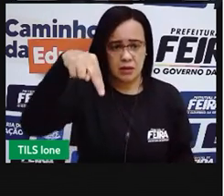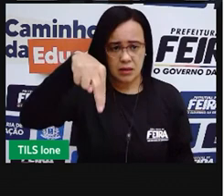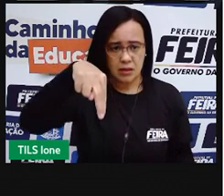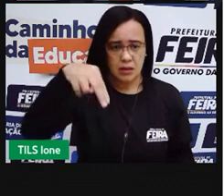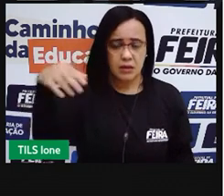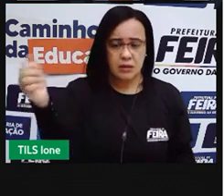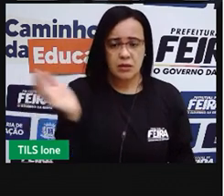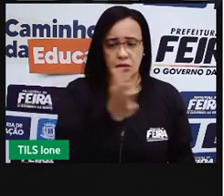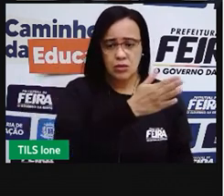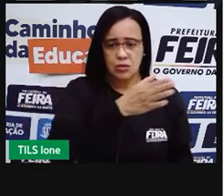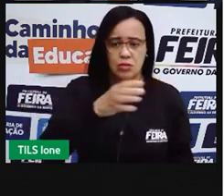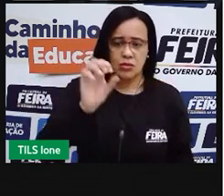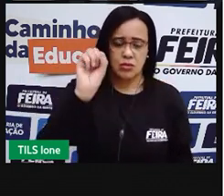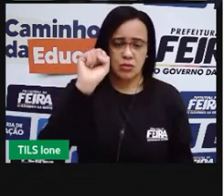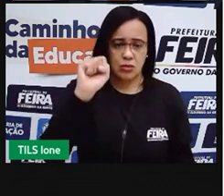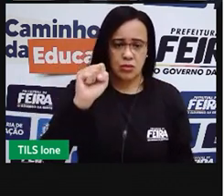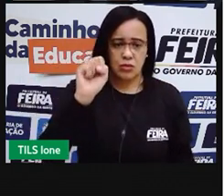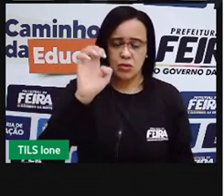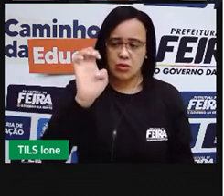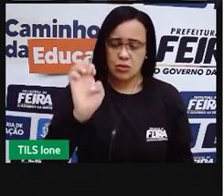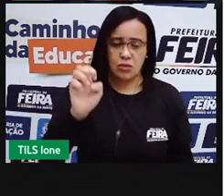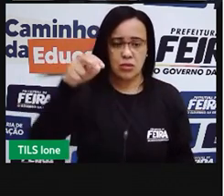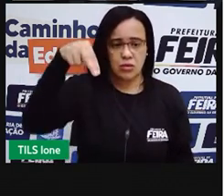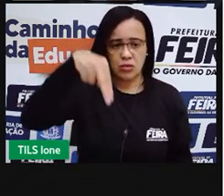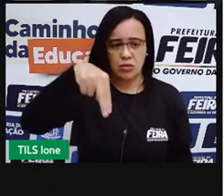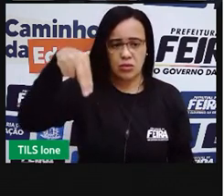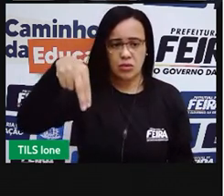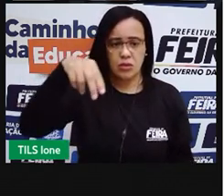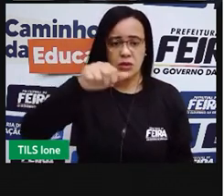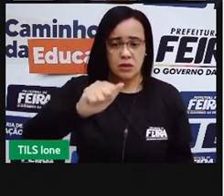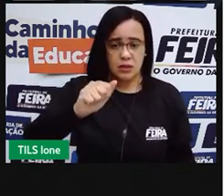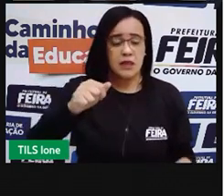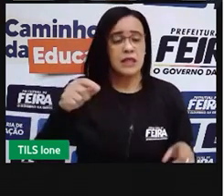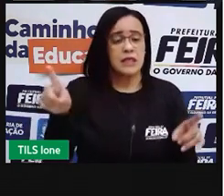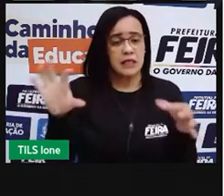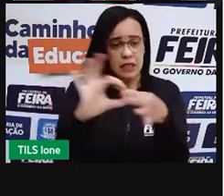município, a Avenida João Urval.